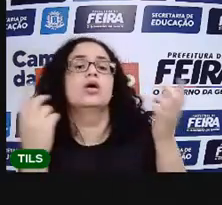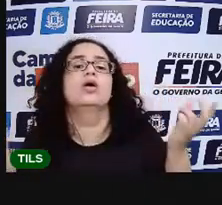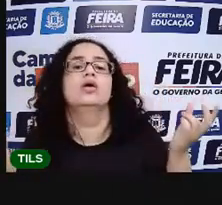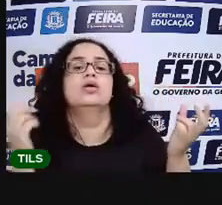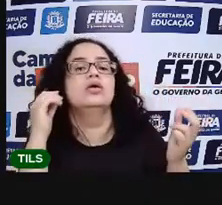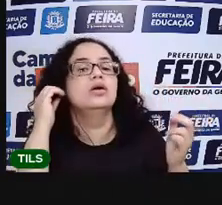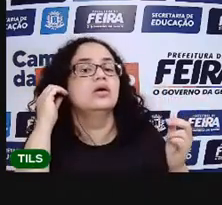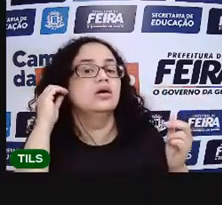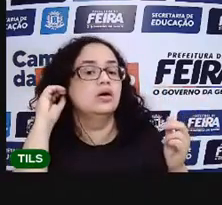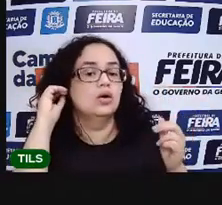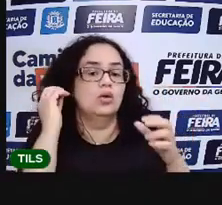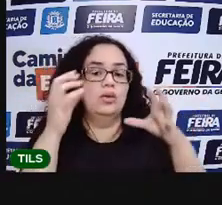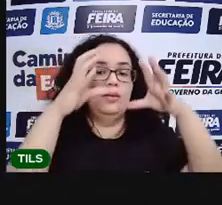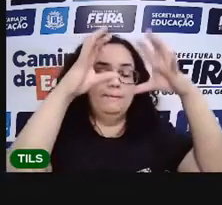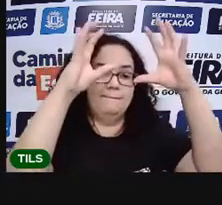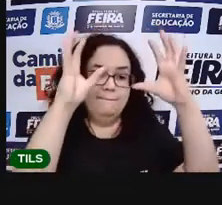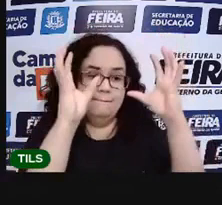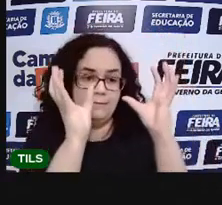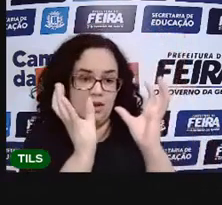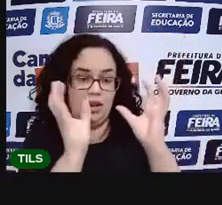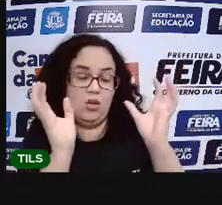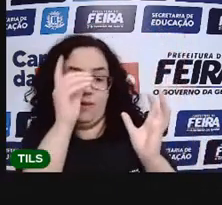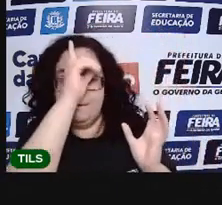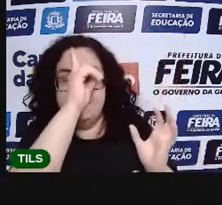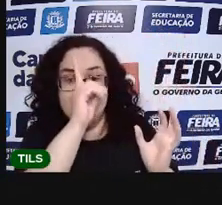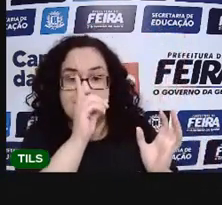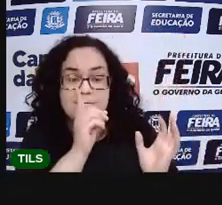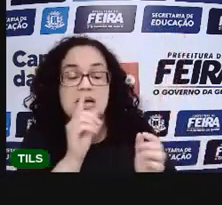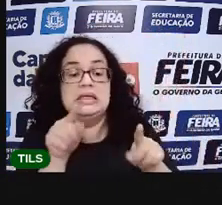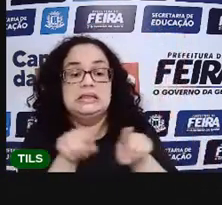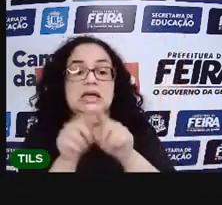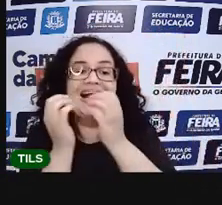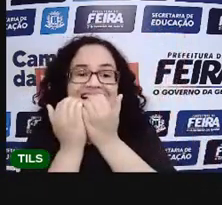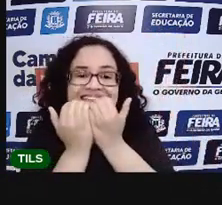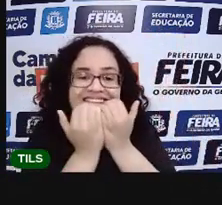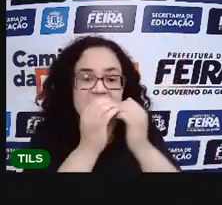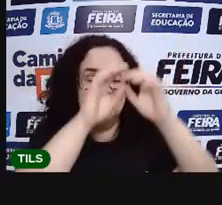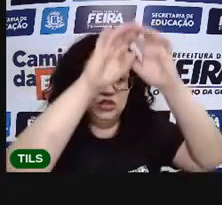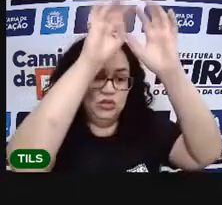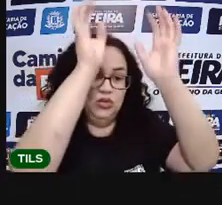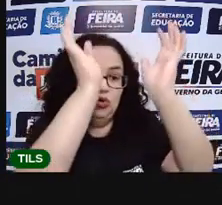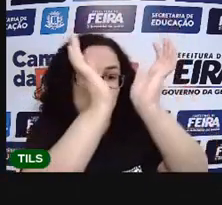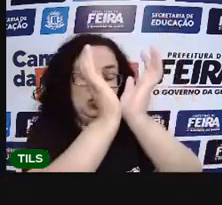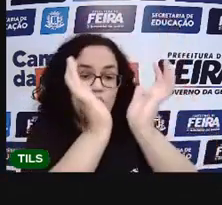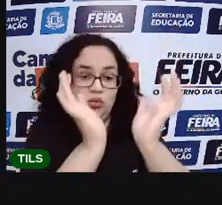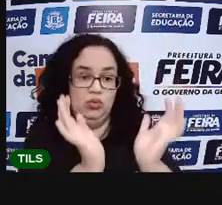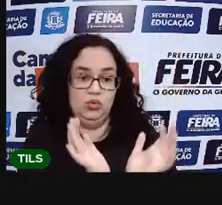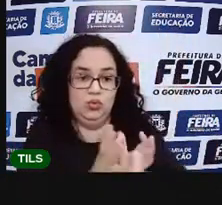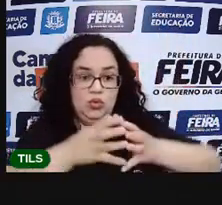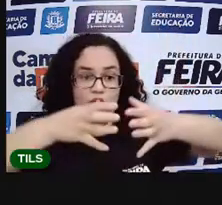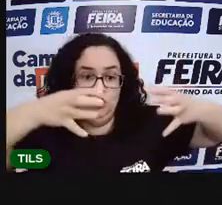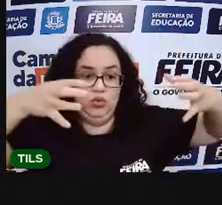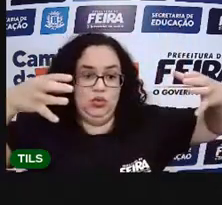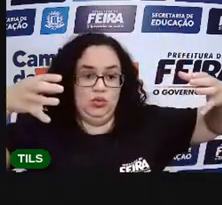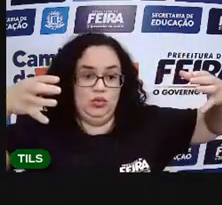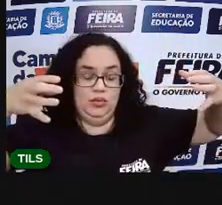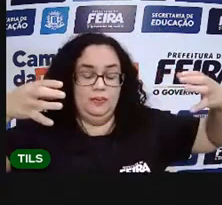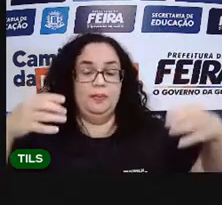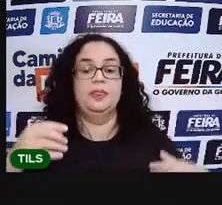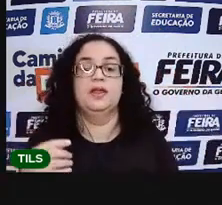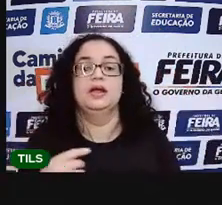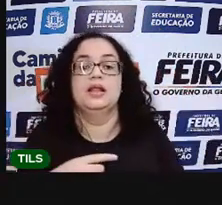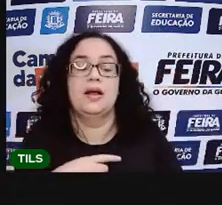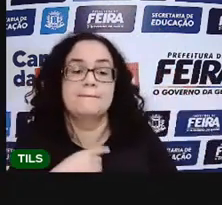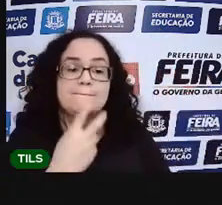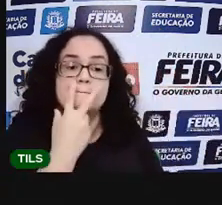O melão e a melancia tem o mesmo tamanho. São frutas grandes, né? E tem um formato